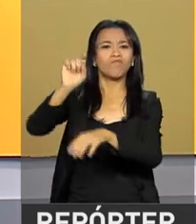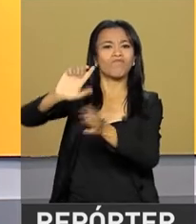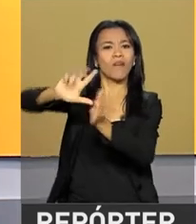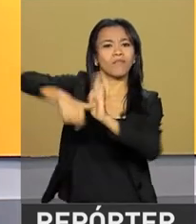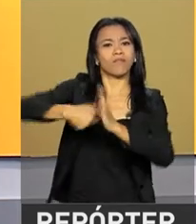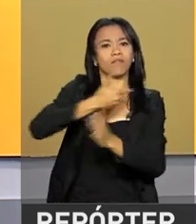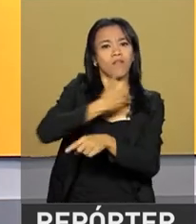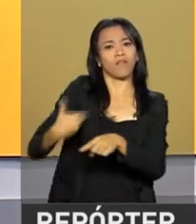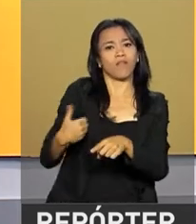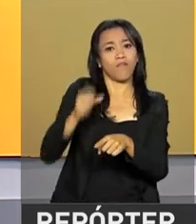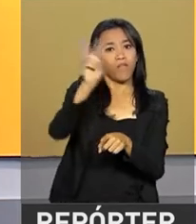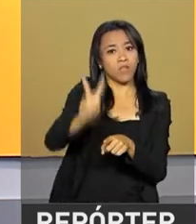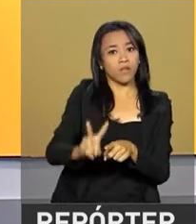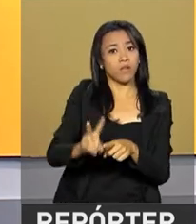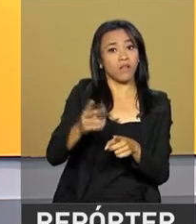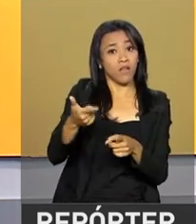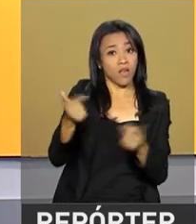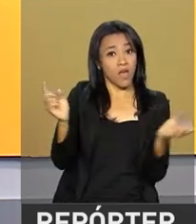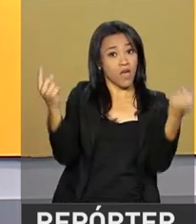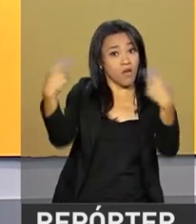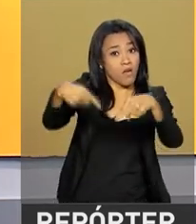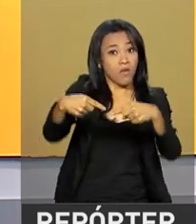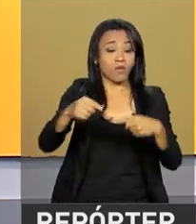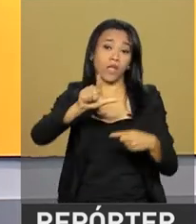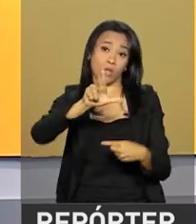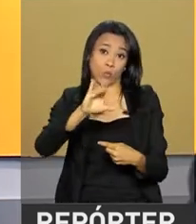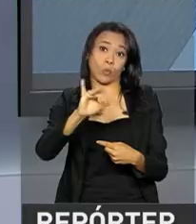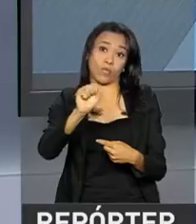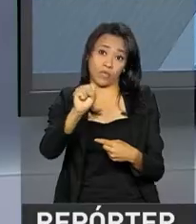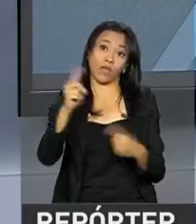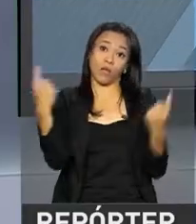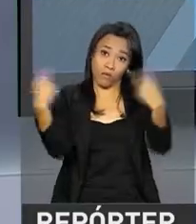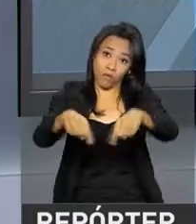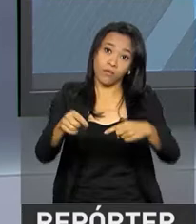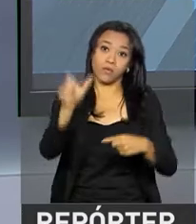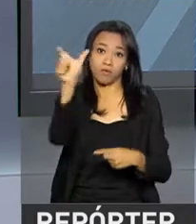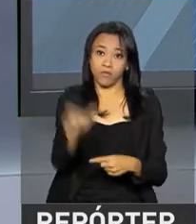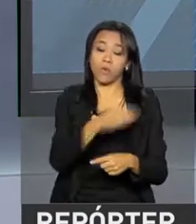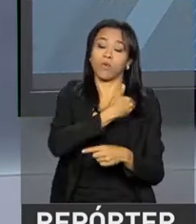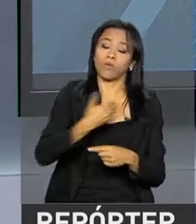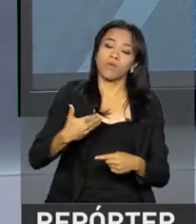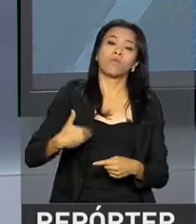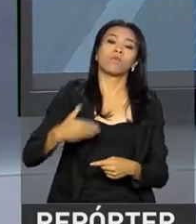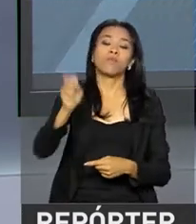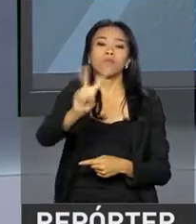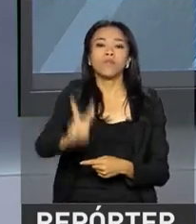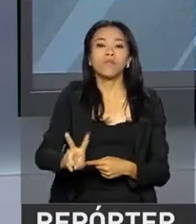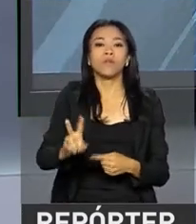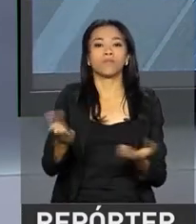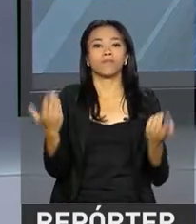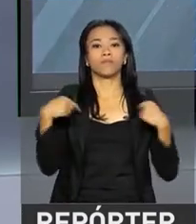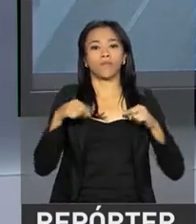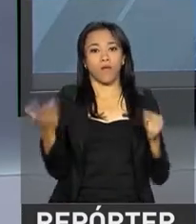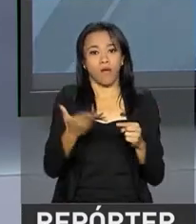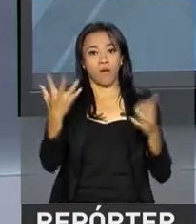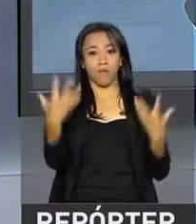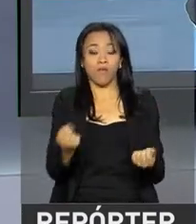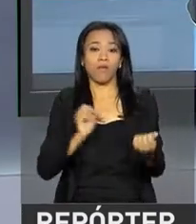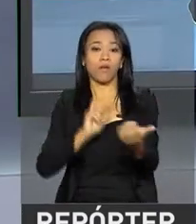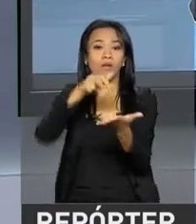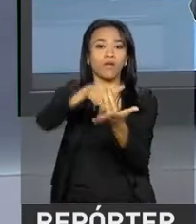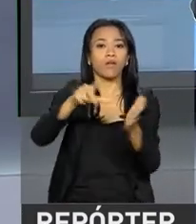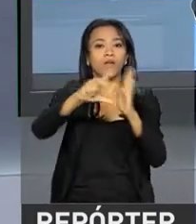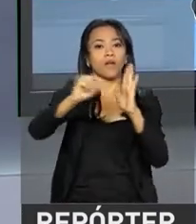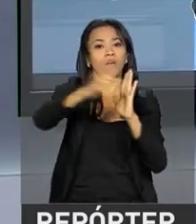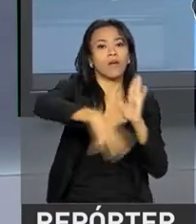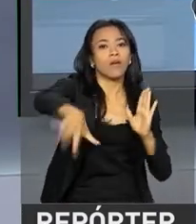Luísa Ortega se opõe ao governo de Nicolás Maduro. Nós vamos agora ao Palácio Planalto conversar com o repórter